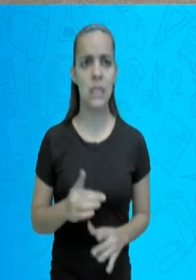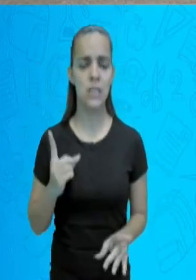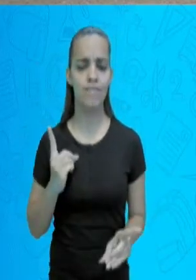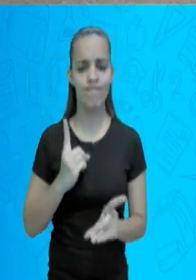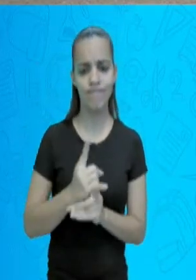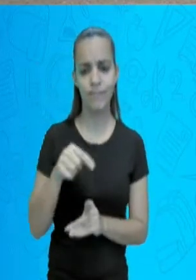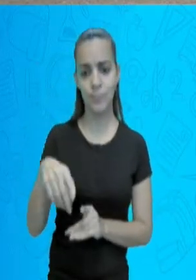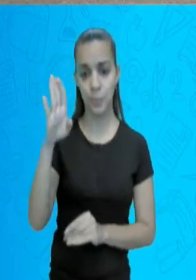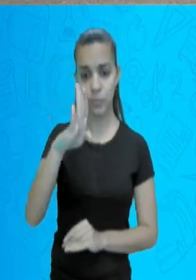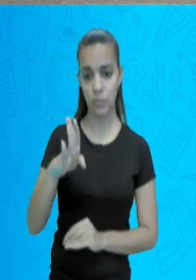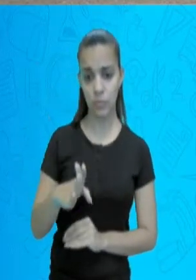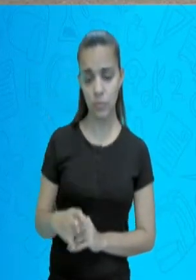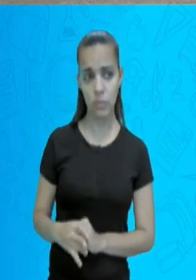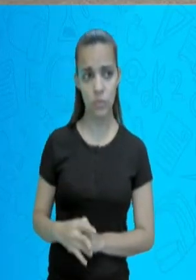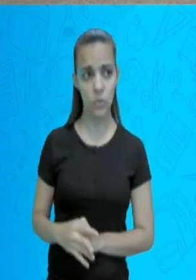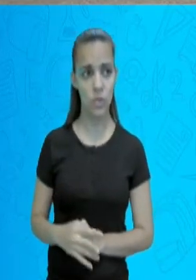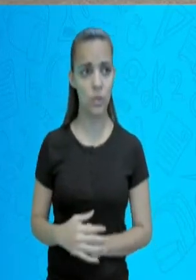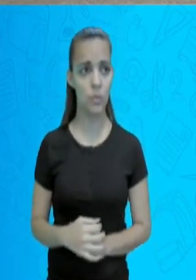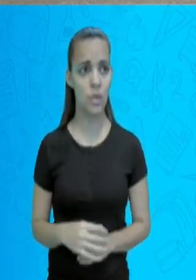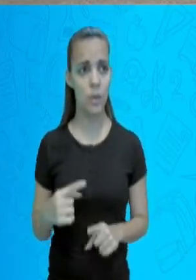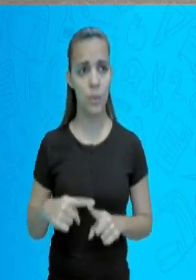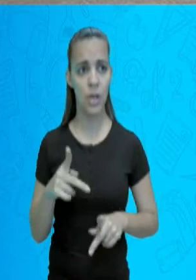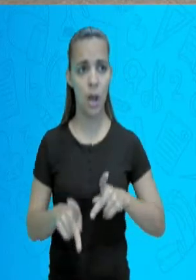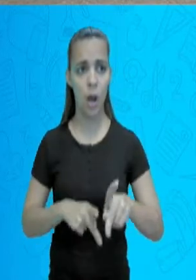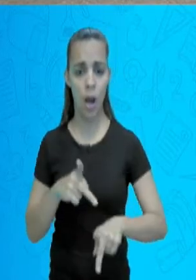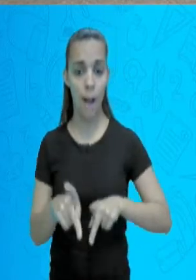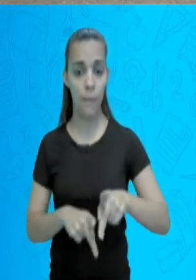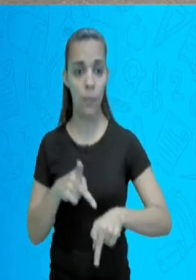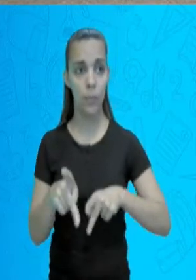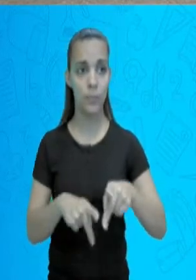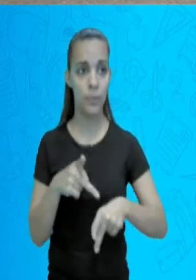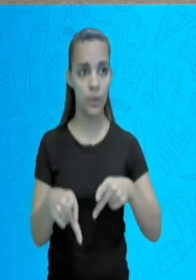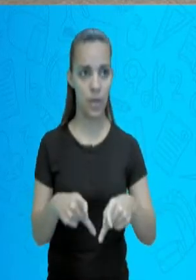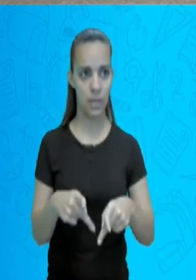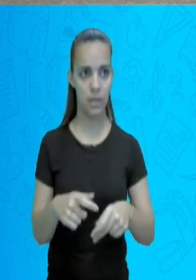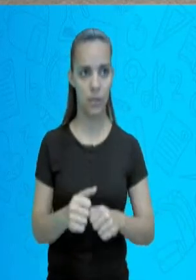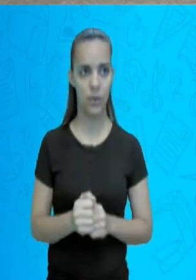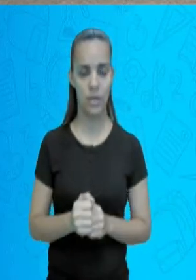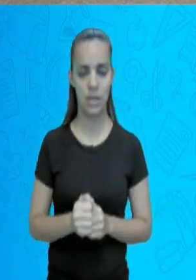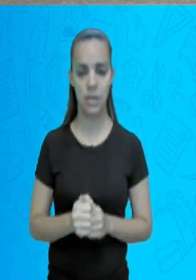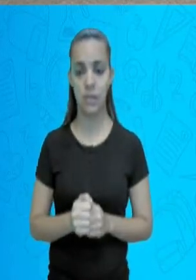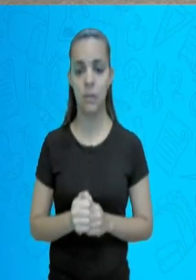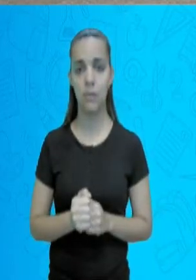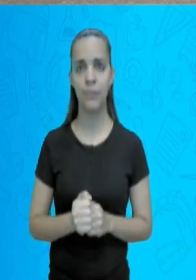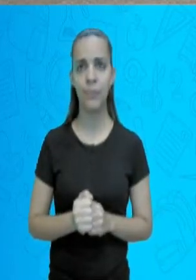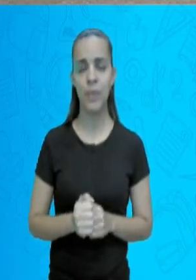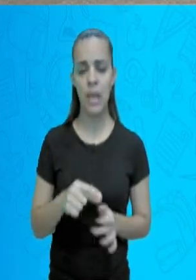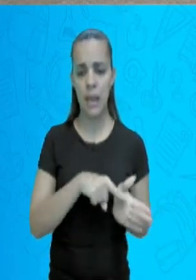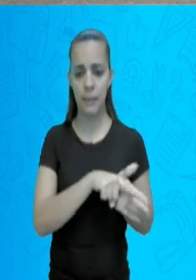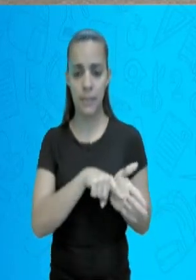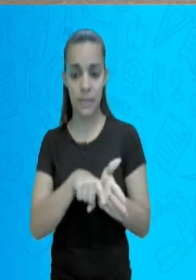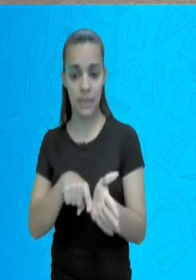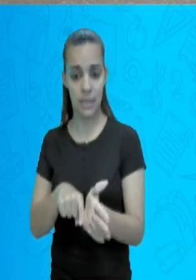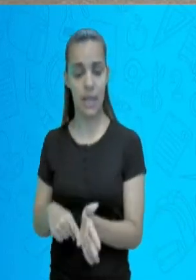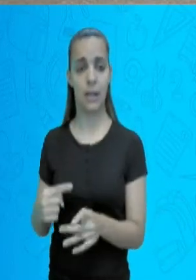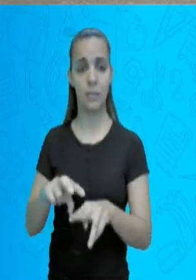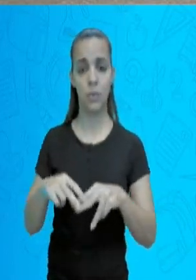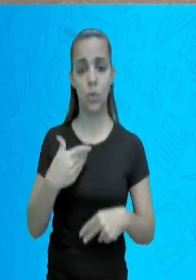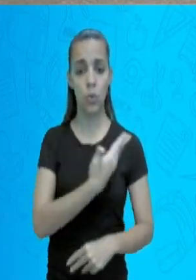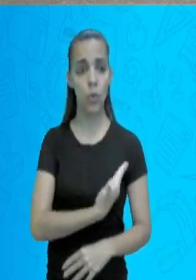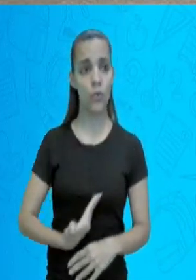a população para que o governo possa fazer as suas políticas